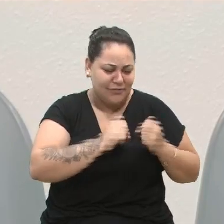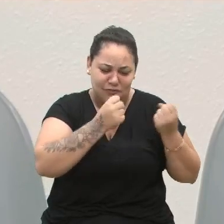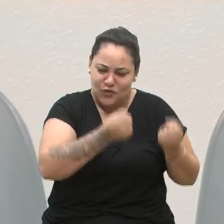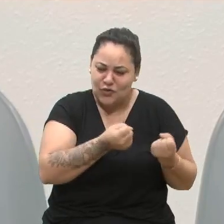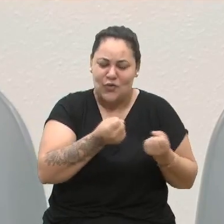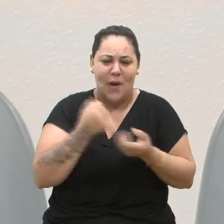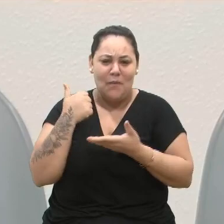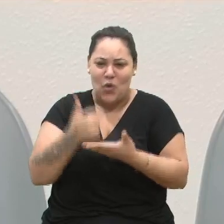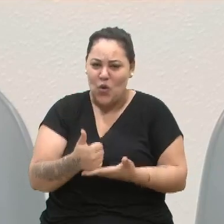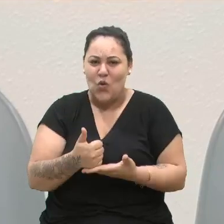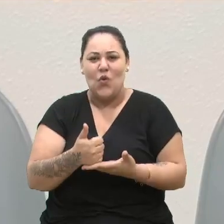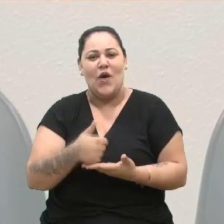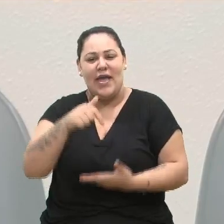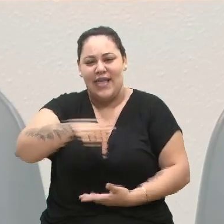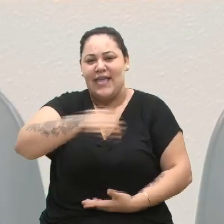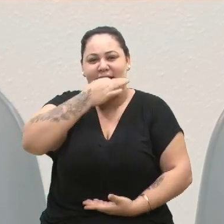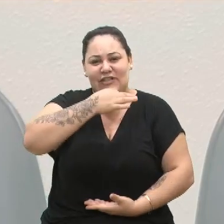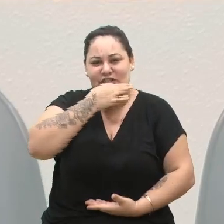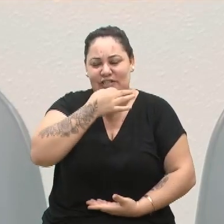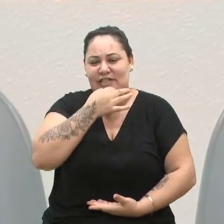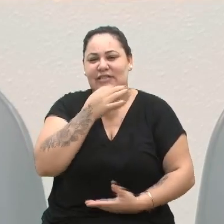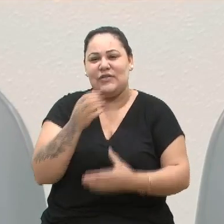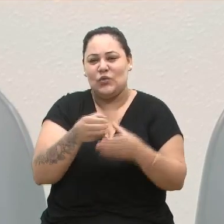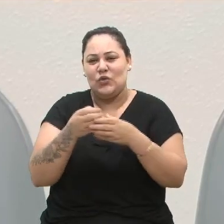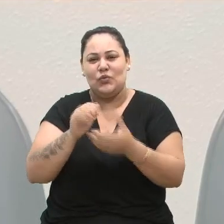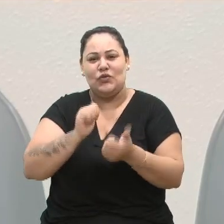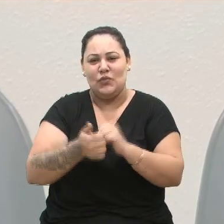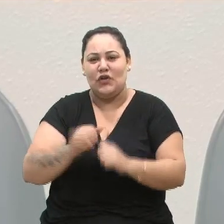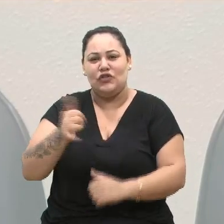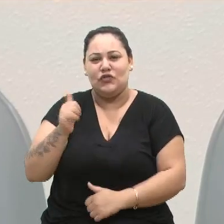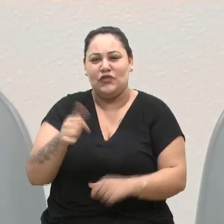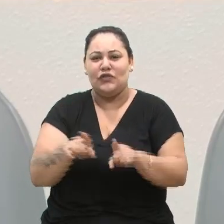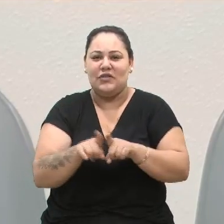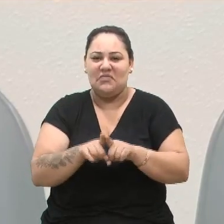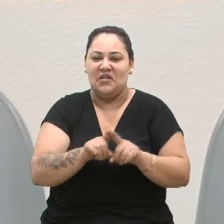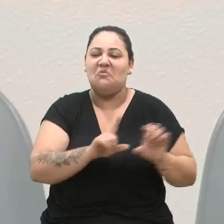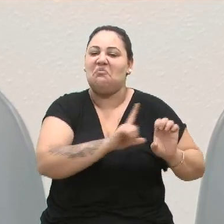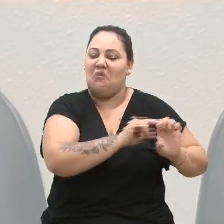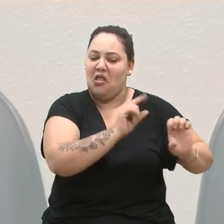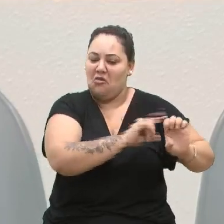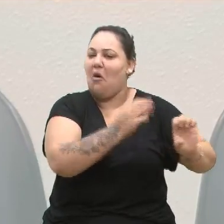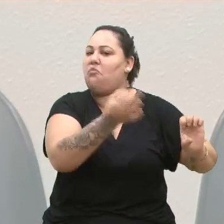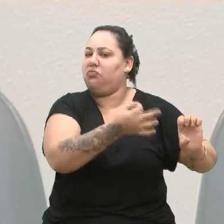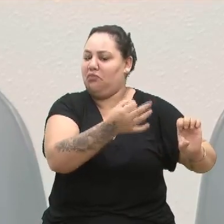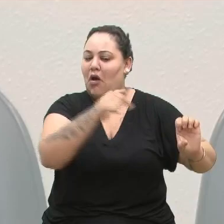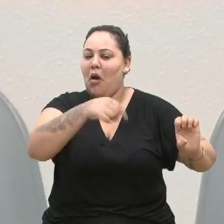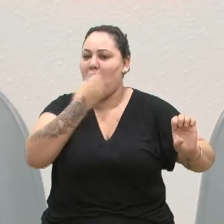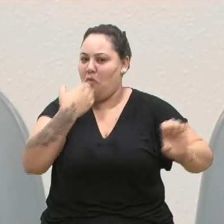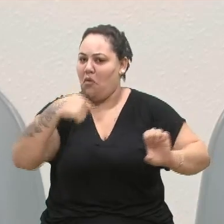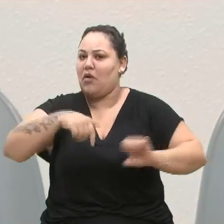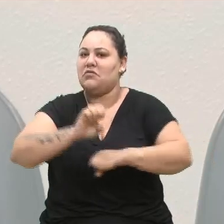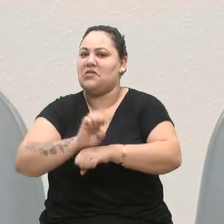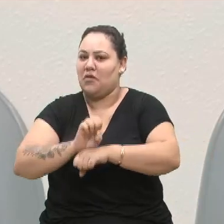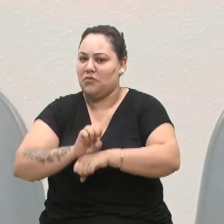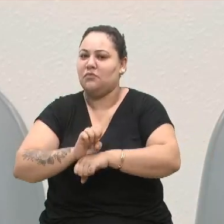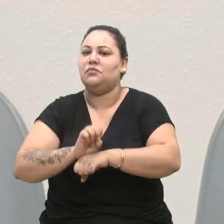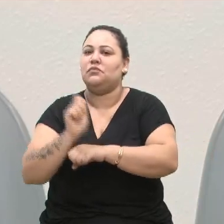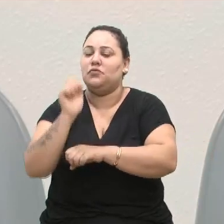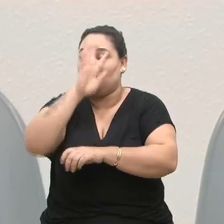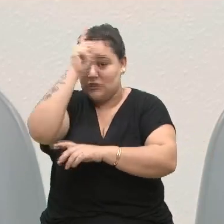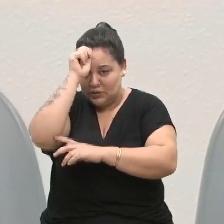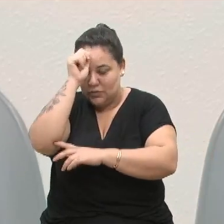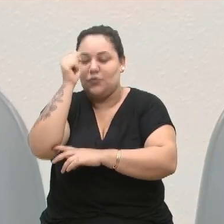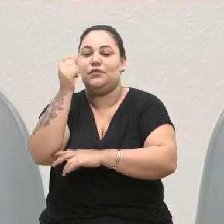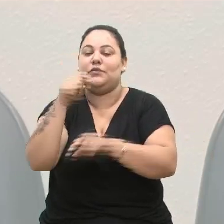Juventude, um empresário da mais alta qualidade do nosso município. Então, parabéns, Valtinho. Te desejo